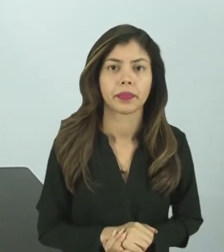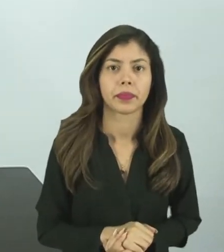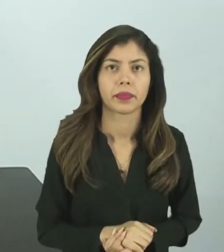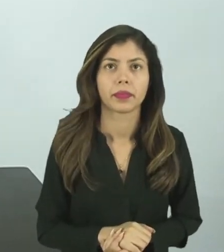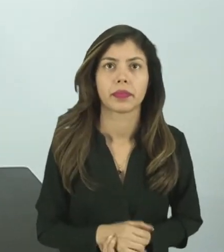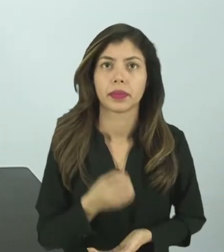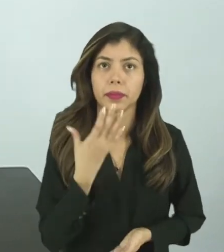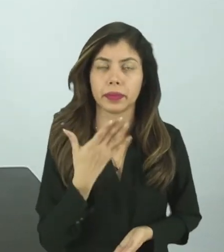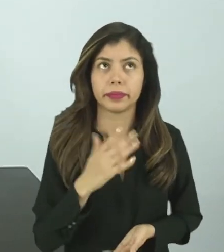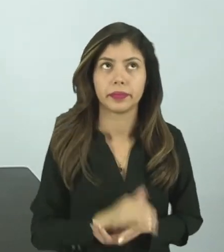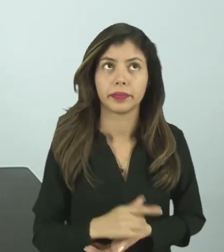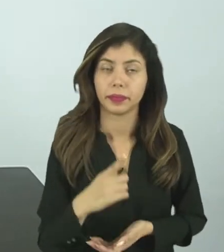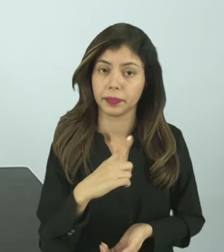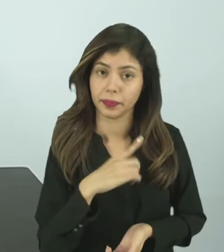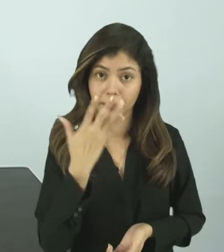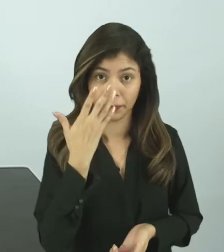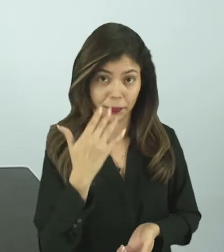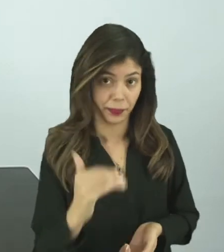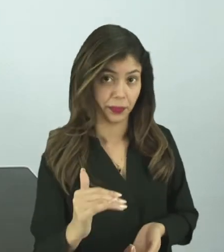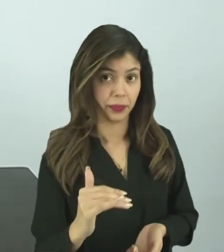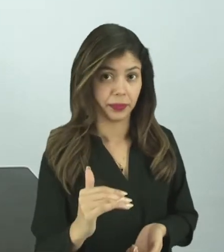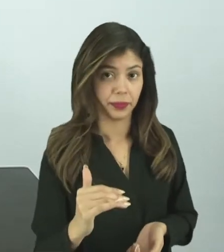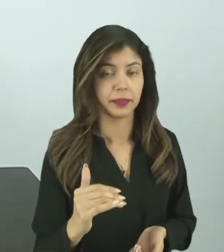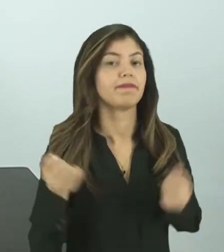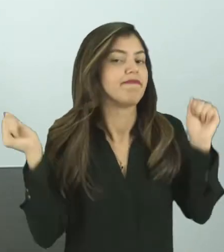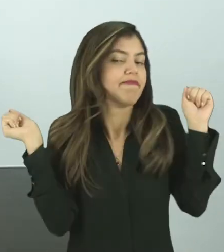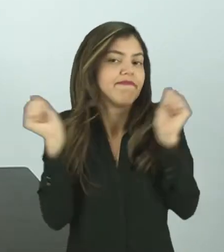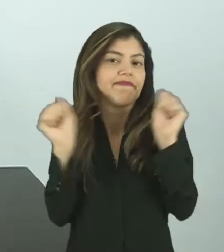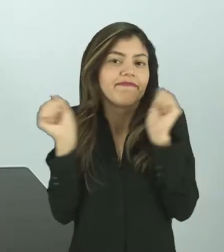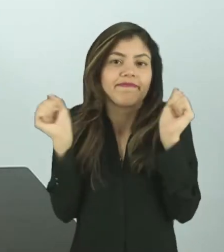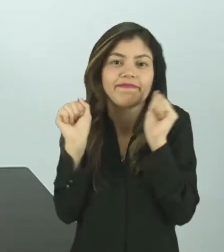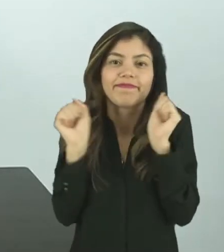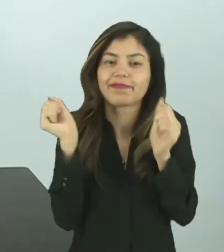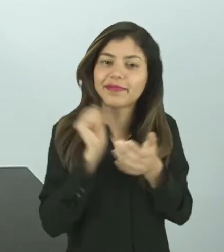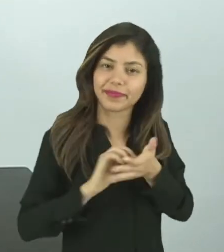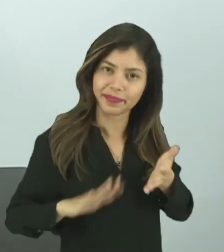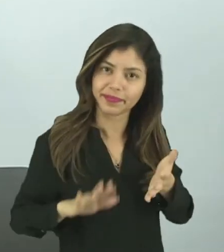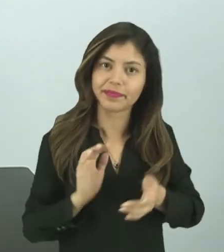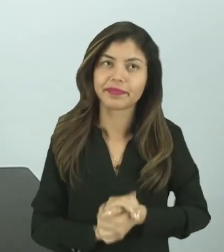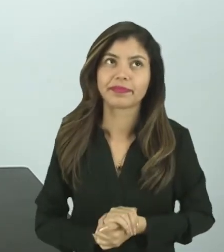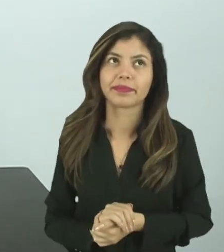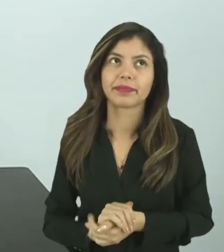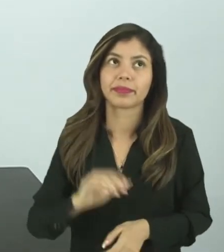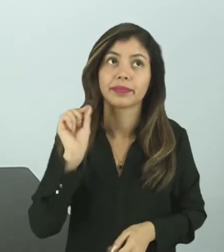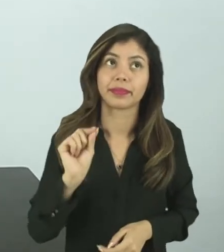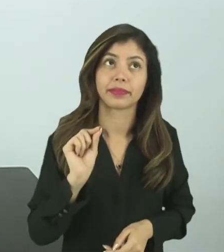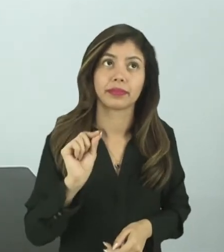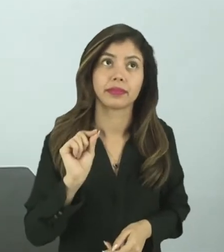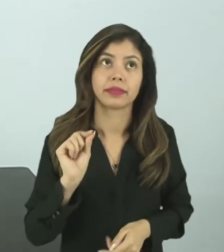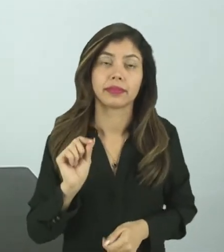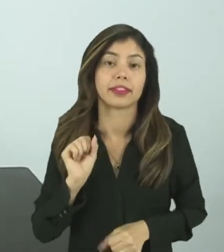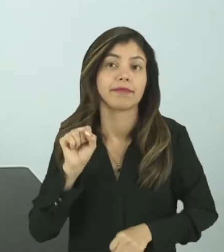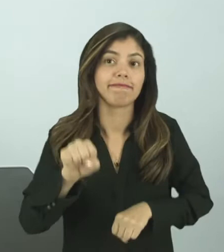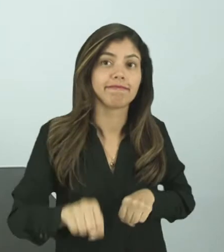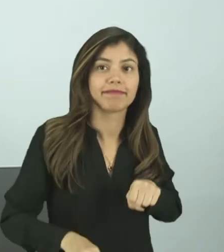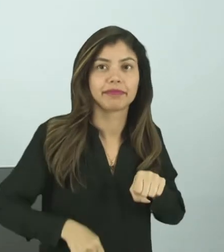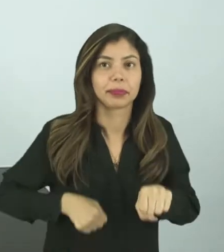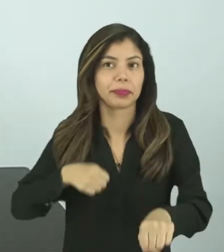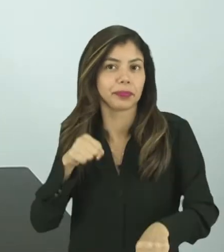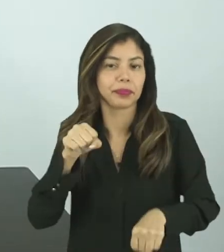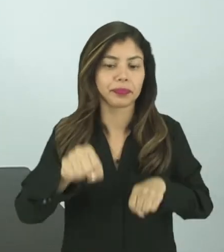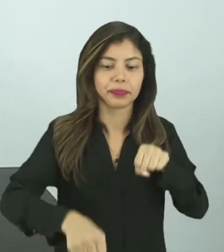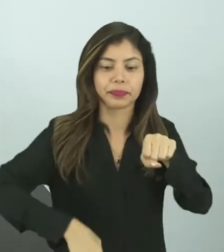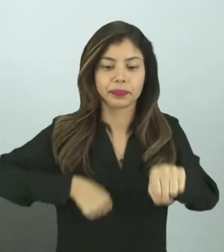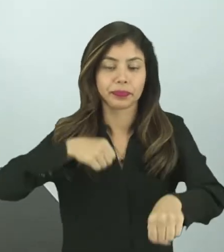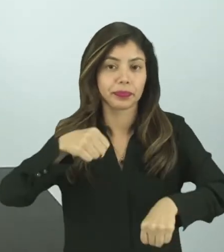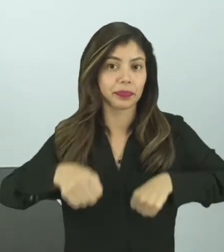Bem, tem criança que adora essa atividade, que é andar de bicicleta.